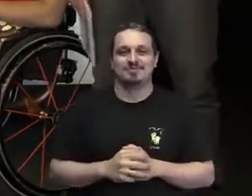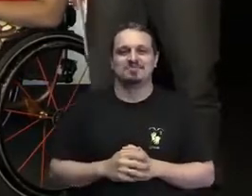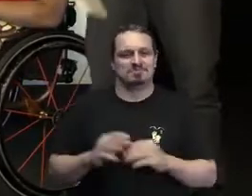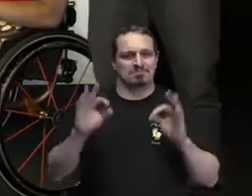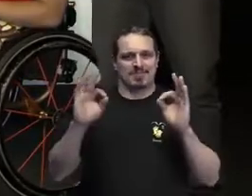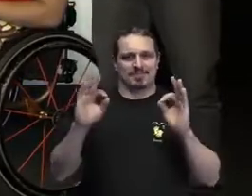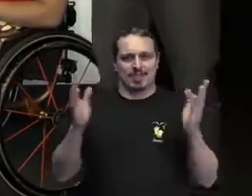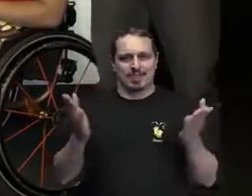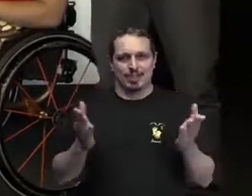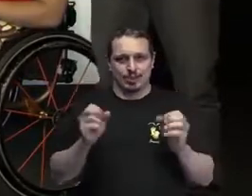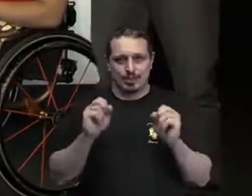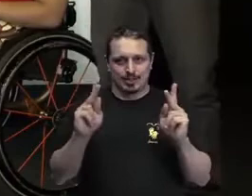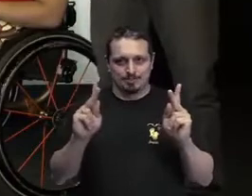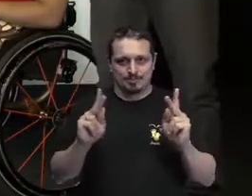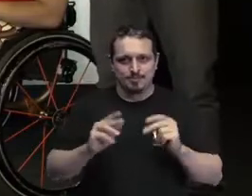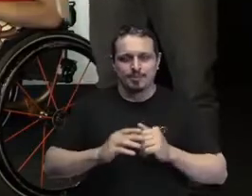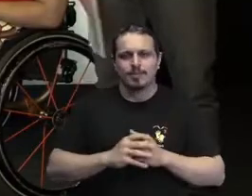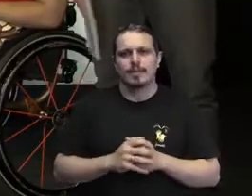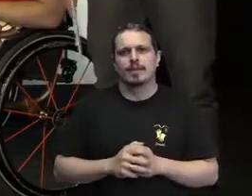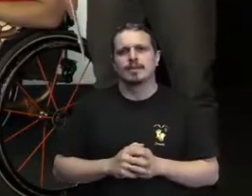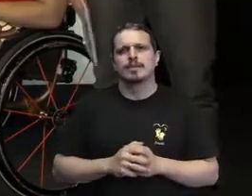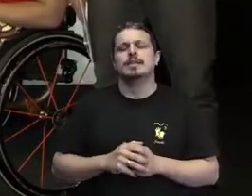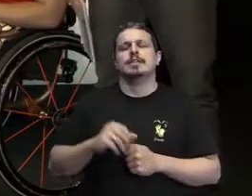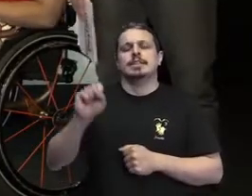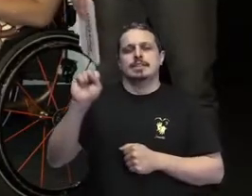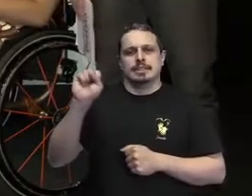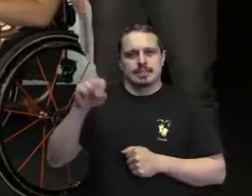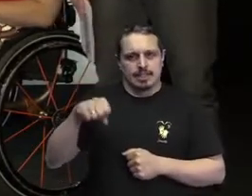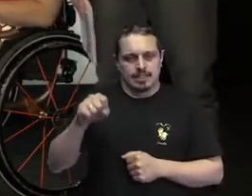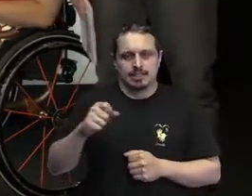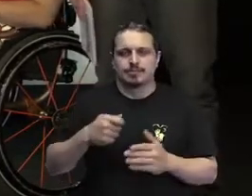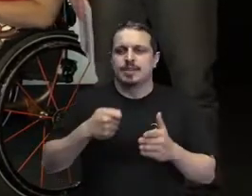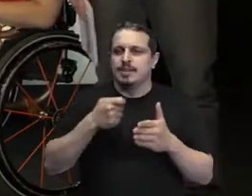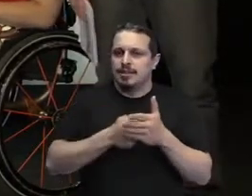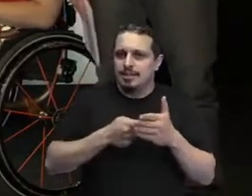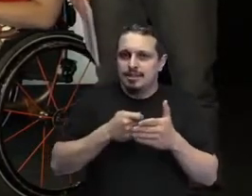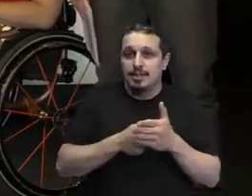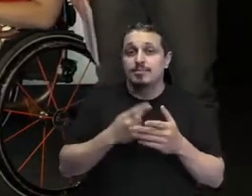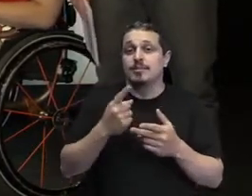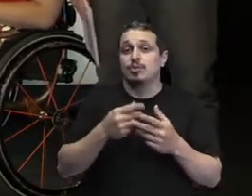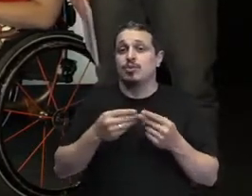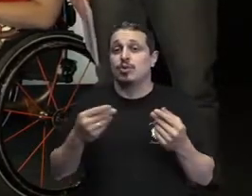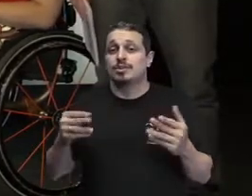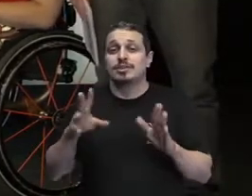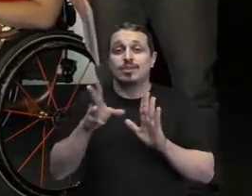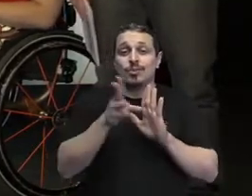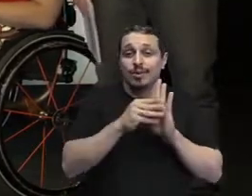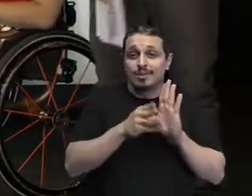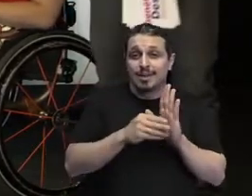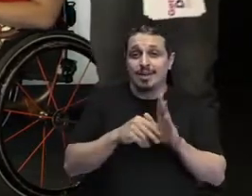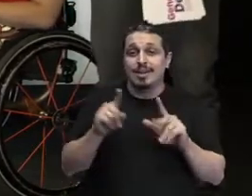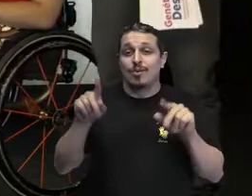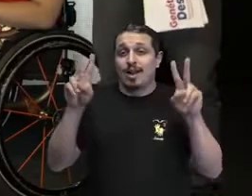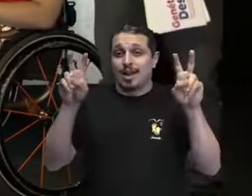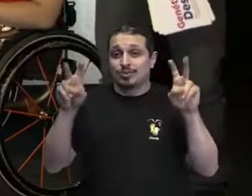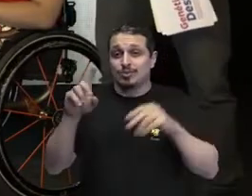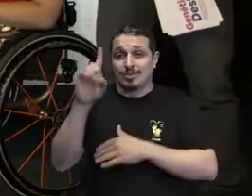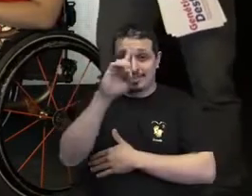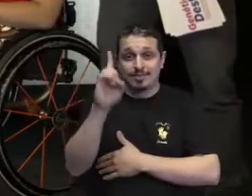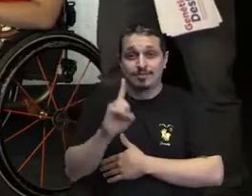gente, sim, eu tô nessa loucura de criar conteúdo sobre deficiência desde